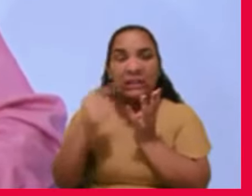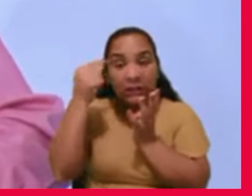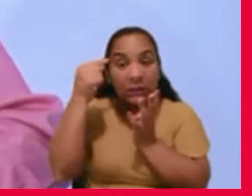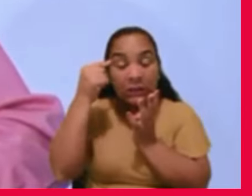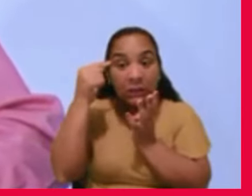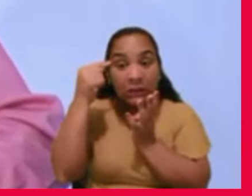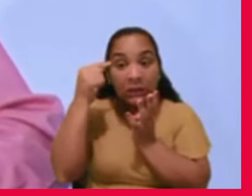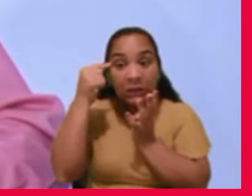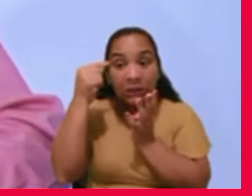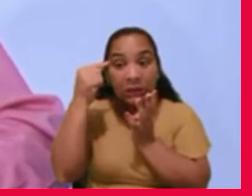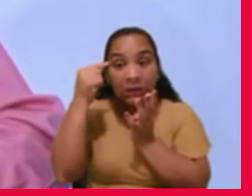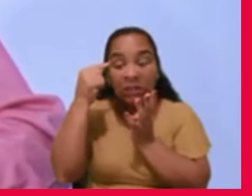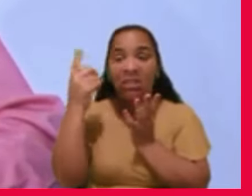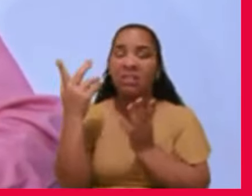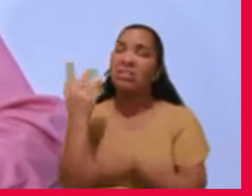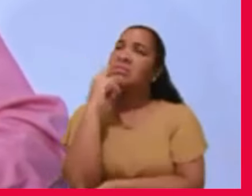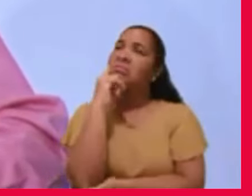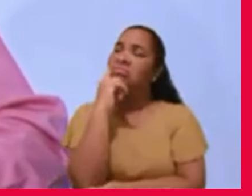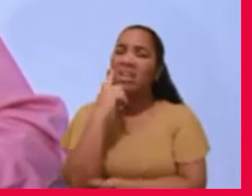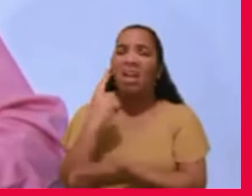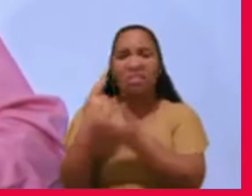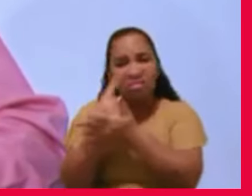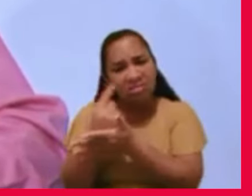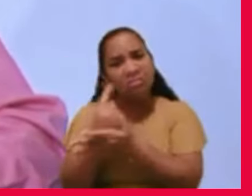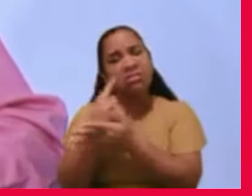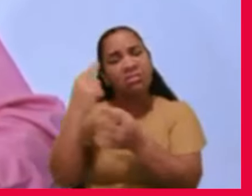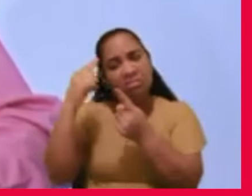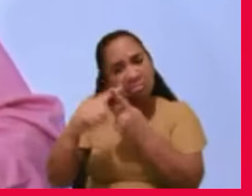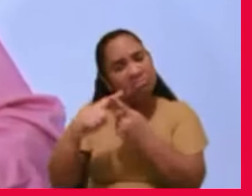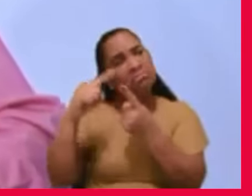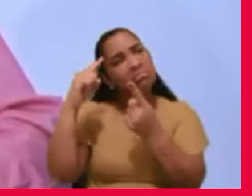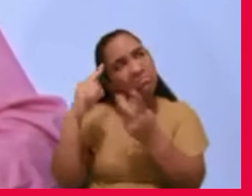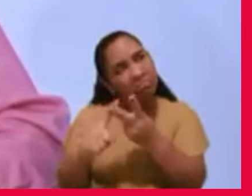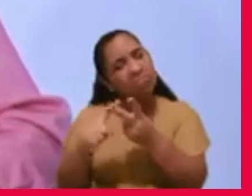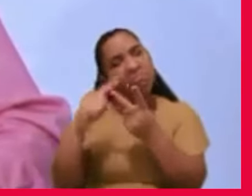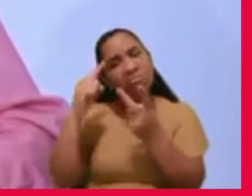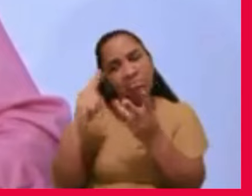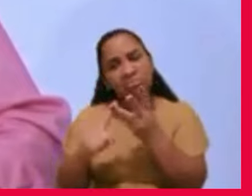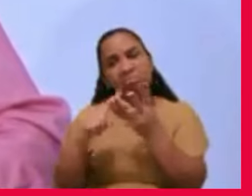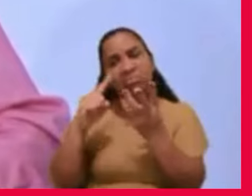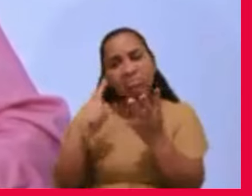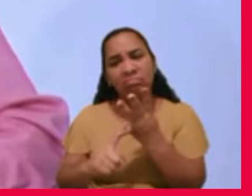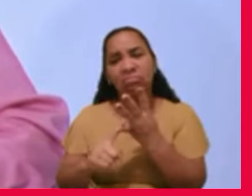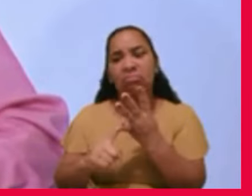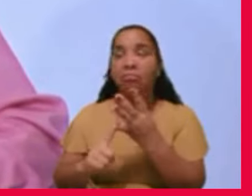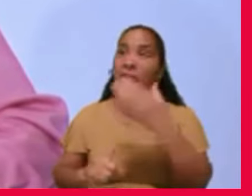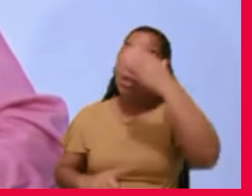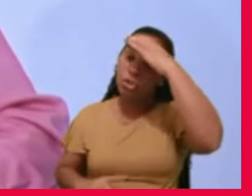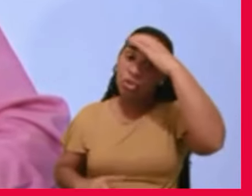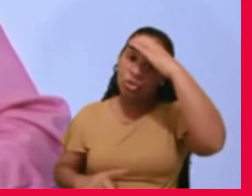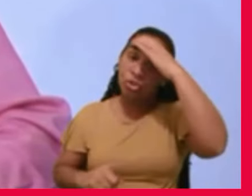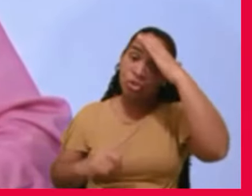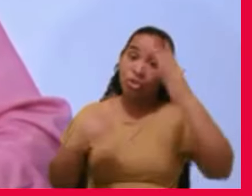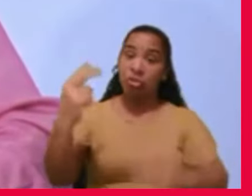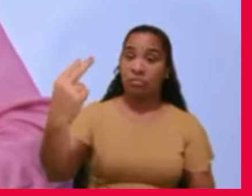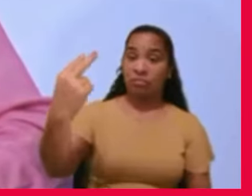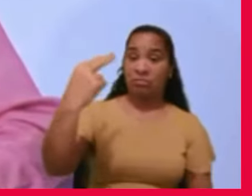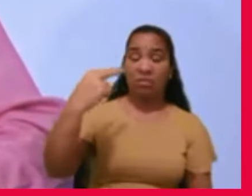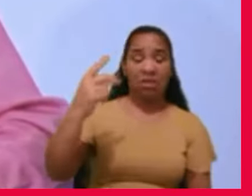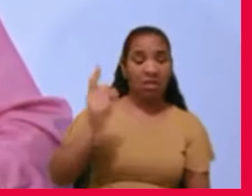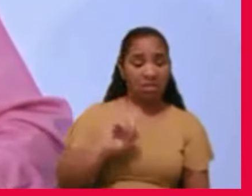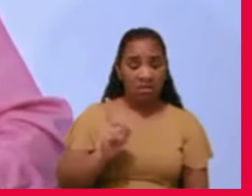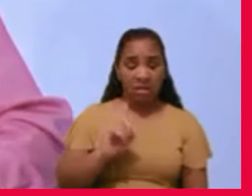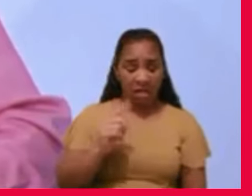e aí fui analisando, analisando, e disse, não, eu estou bem dentro das diretrizes,